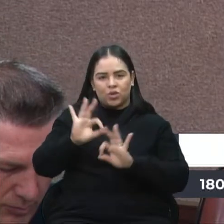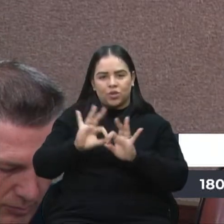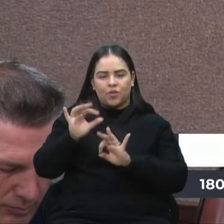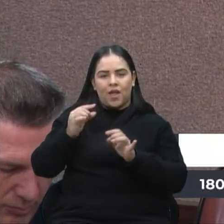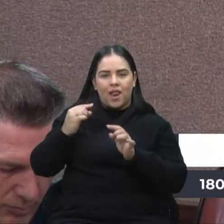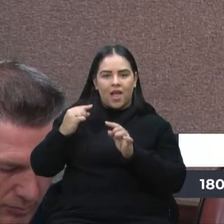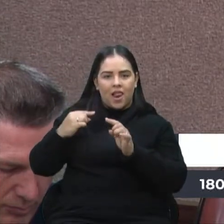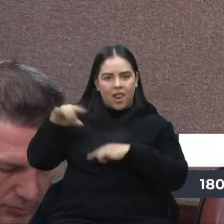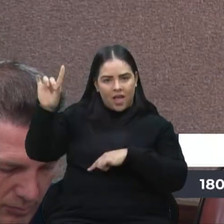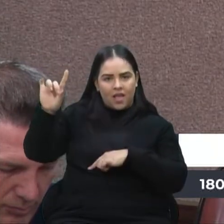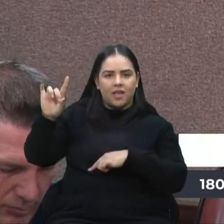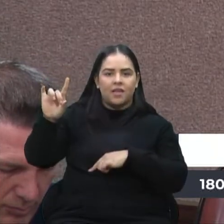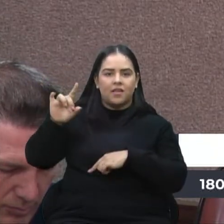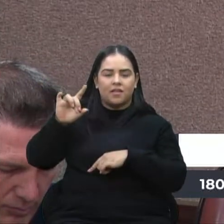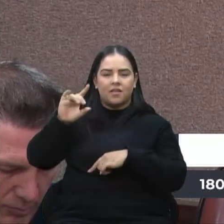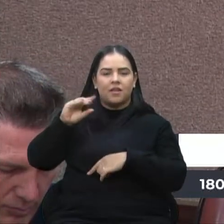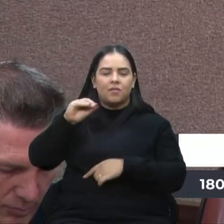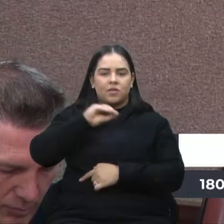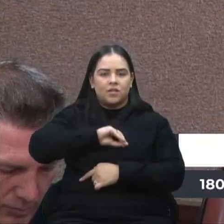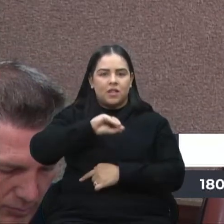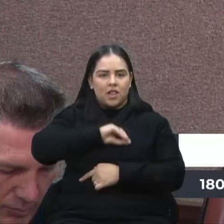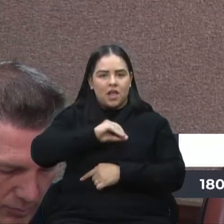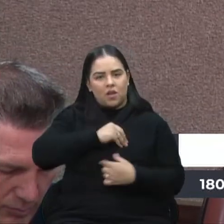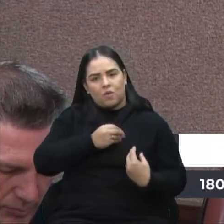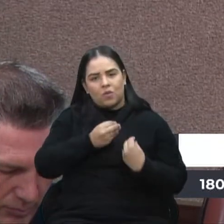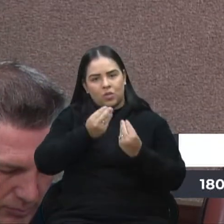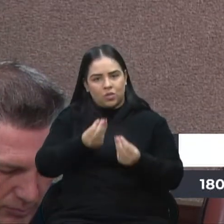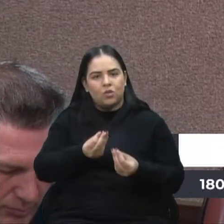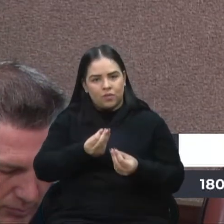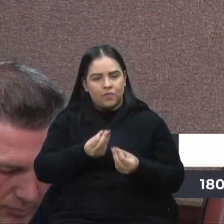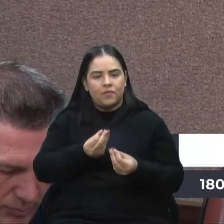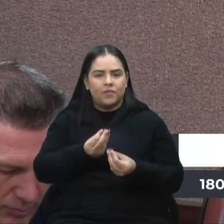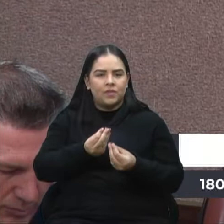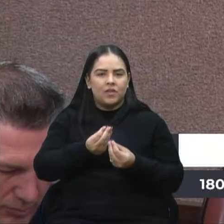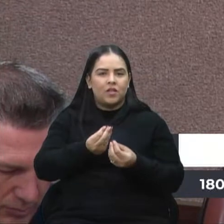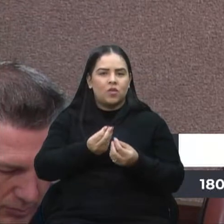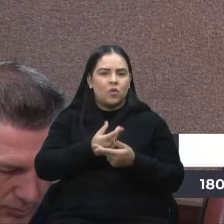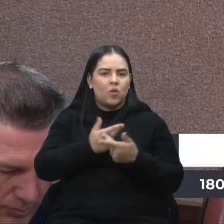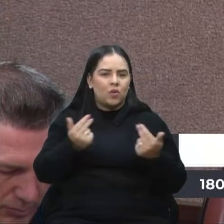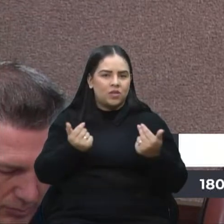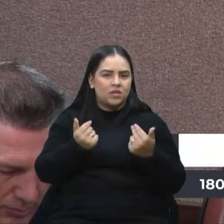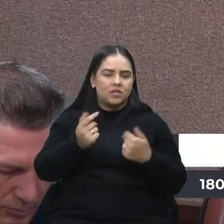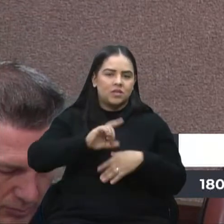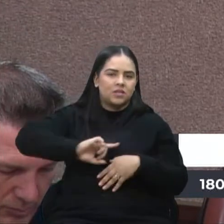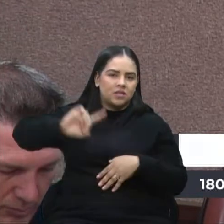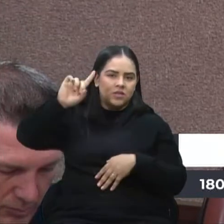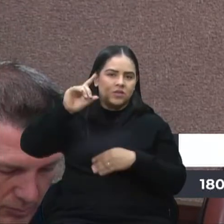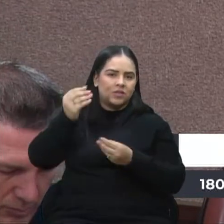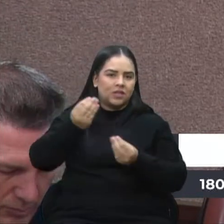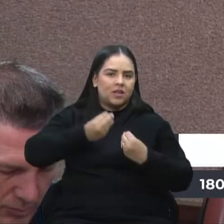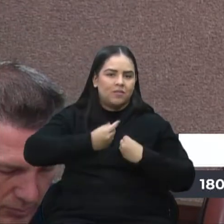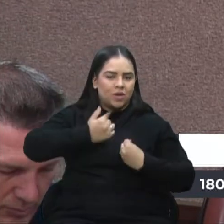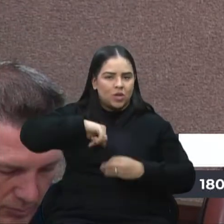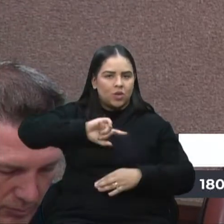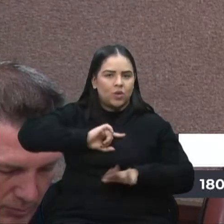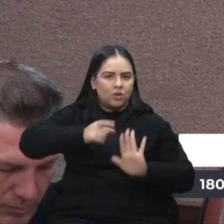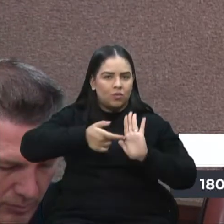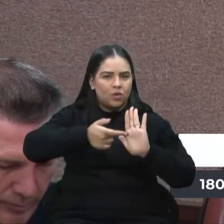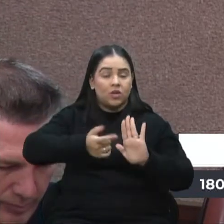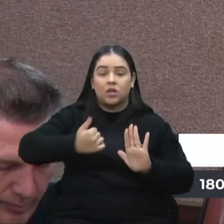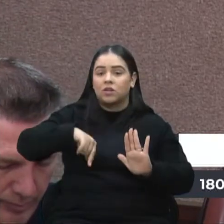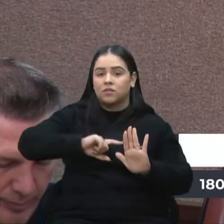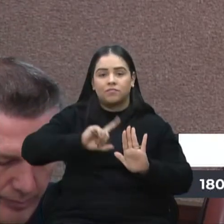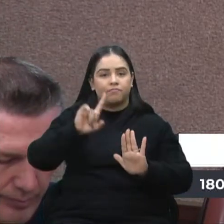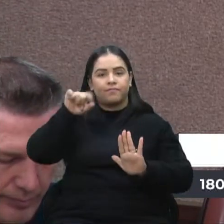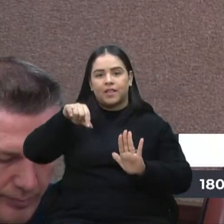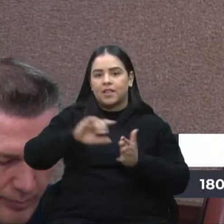que é a doação do meu salário de vereador, e daquelas coisas que Deus bota na vida da gente para mostrar que nós não somos nada, né,